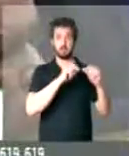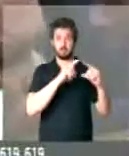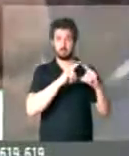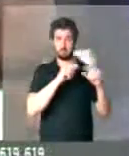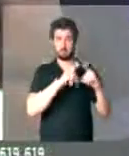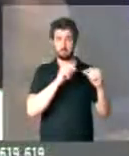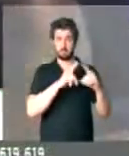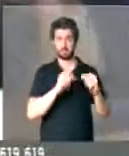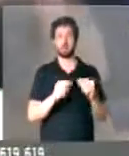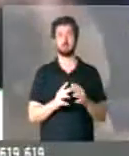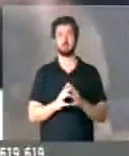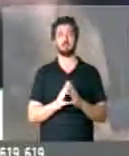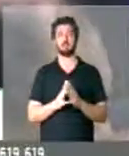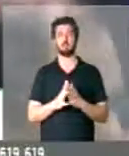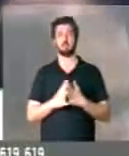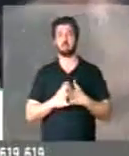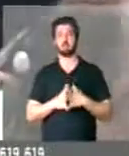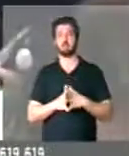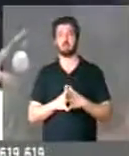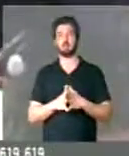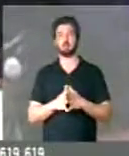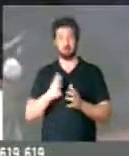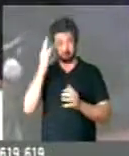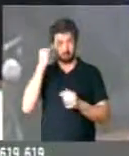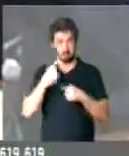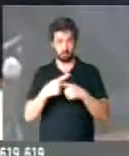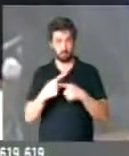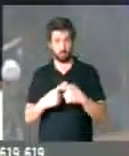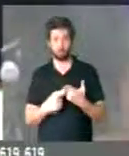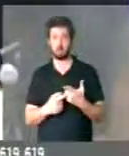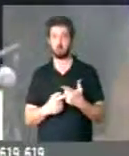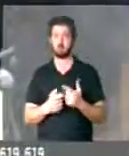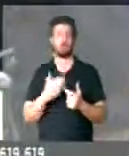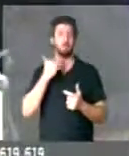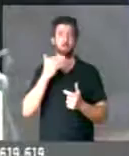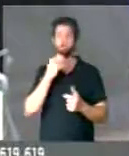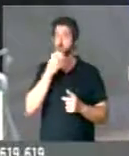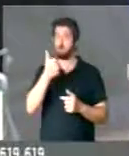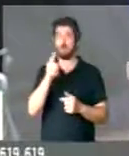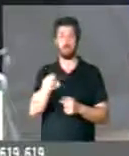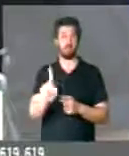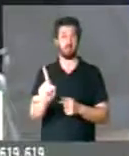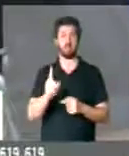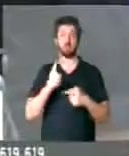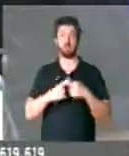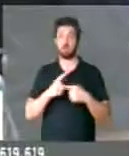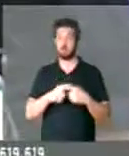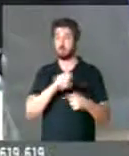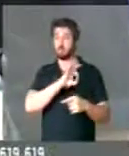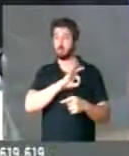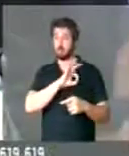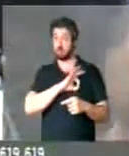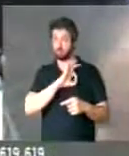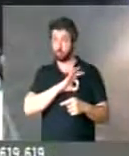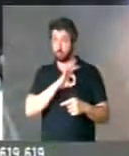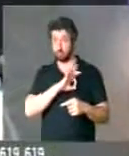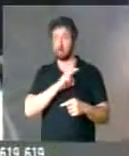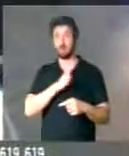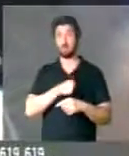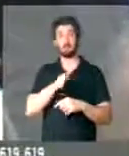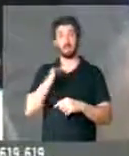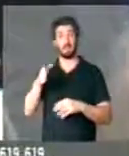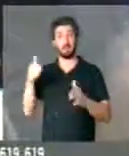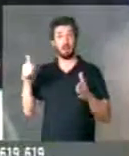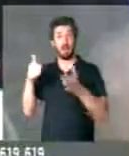O DF, sabe por que, Senhor Presidente, não vai acabar bem? Porque a polícia está indo